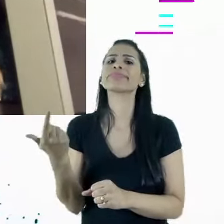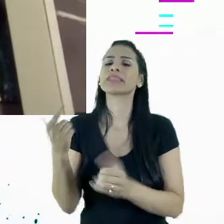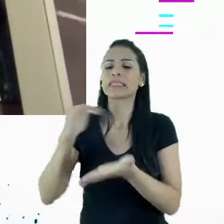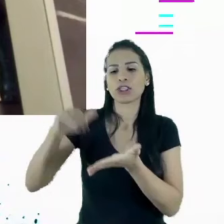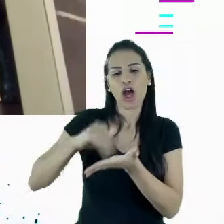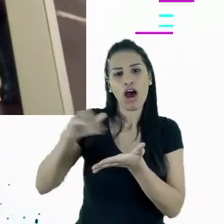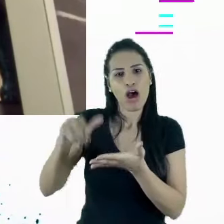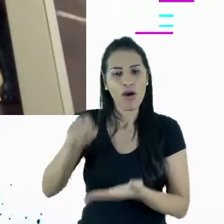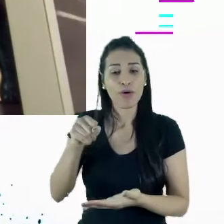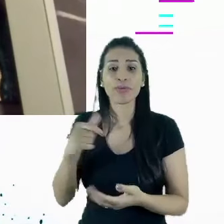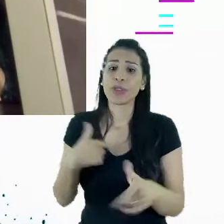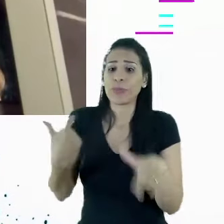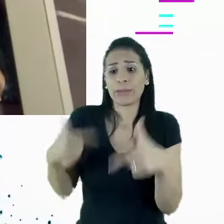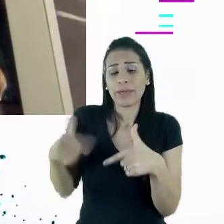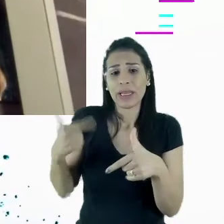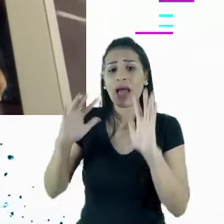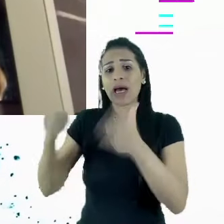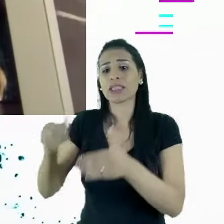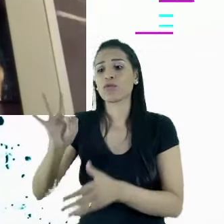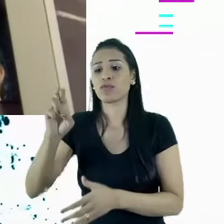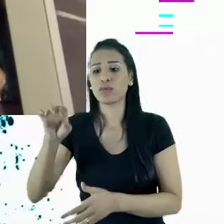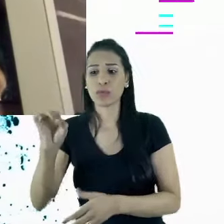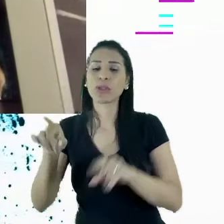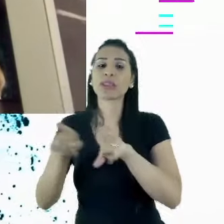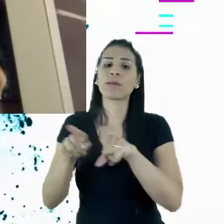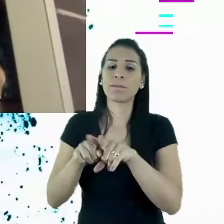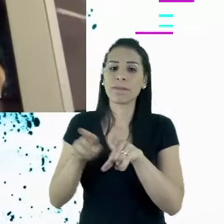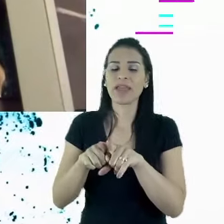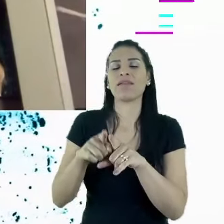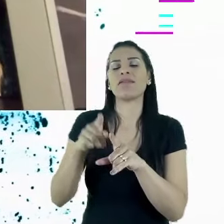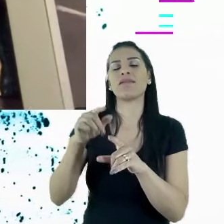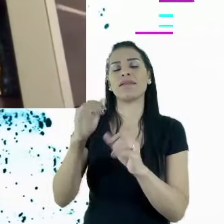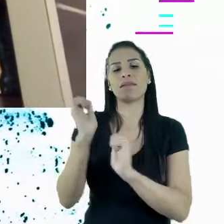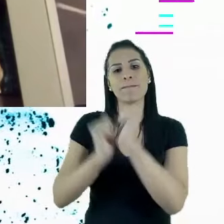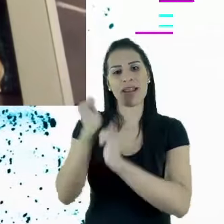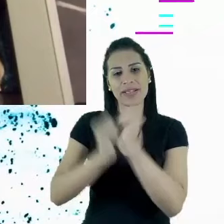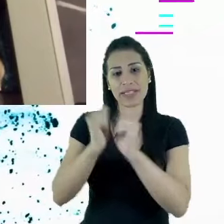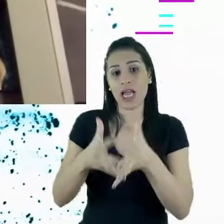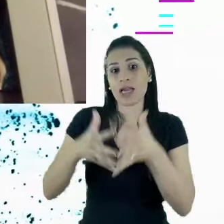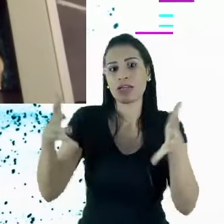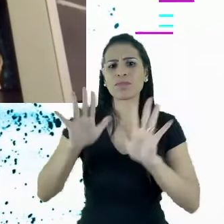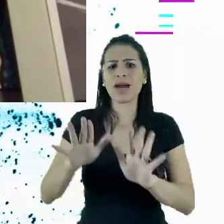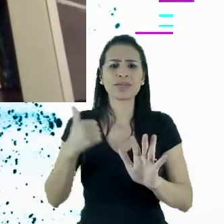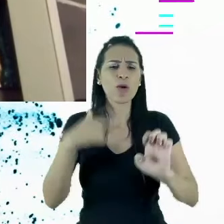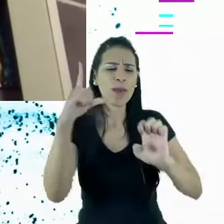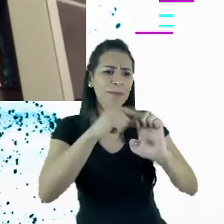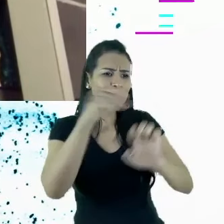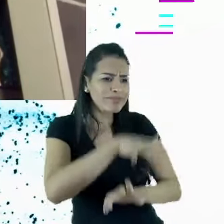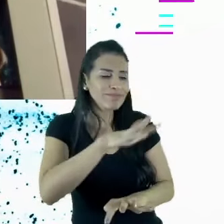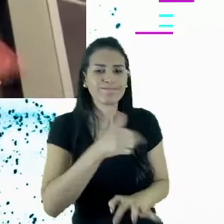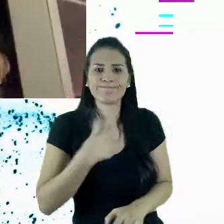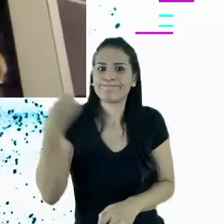E eu trabalhava para fundos e para multinacionais. Mas o que me encantava nesse universo era a história dos empreendedores. Como é que, como